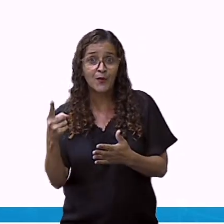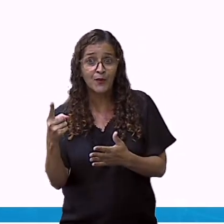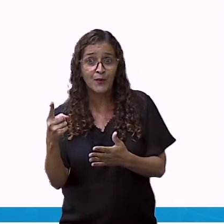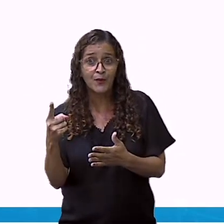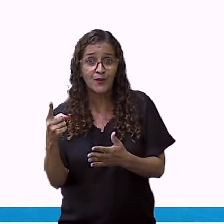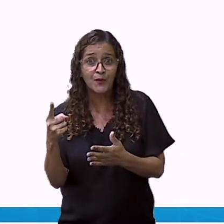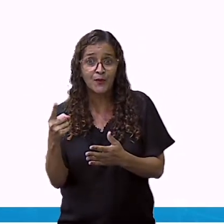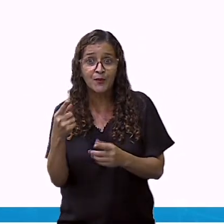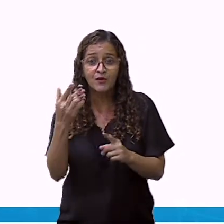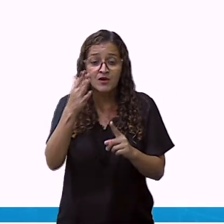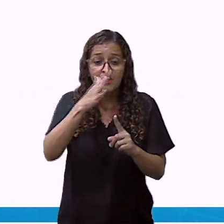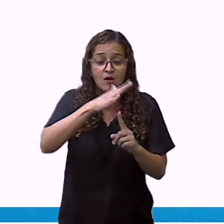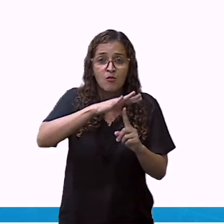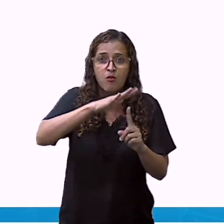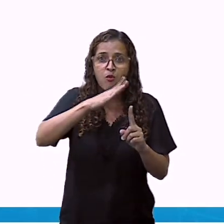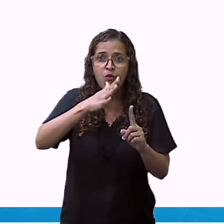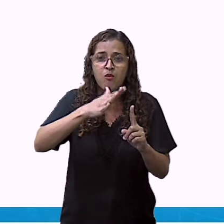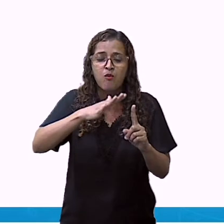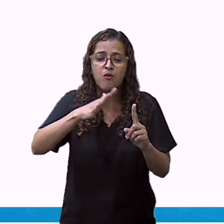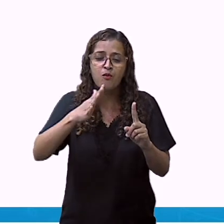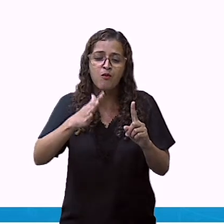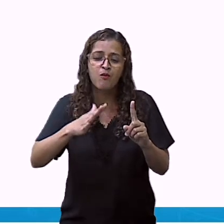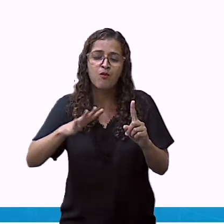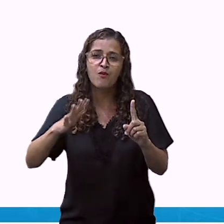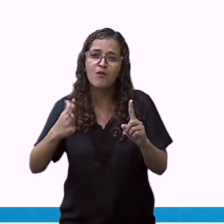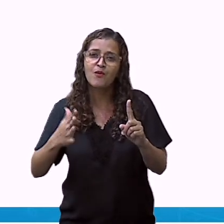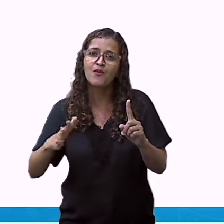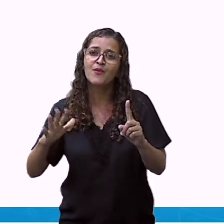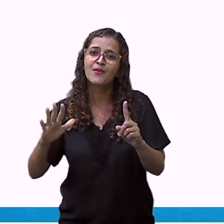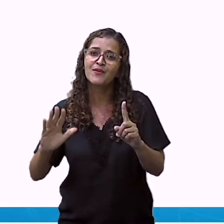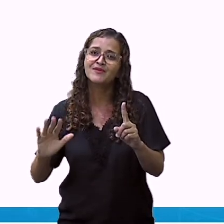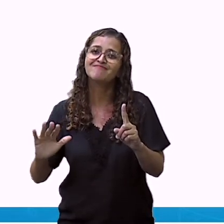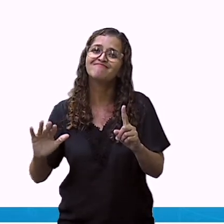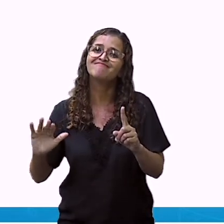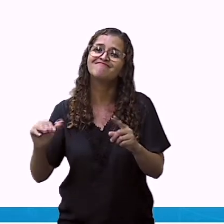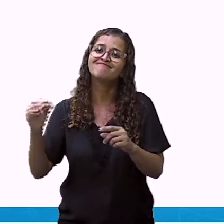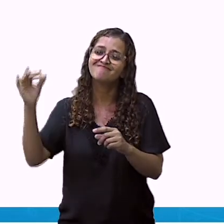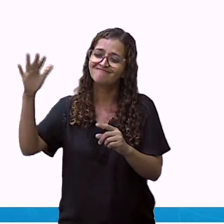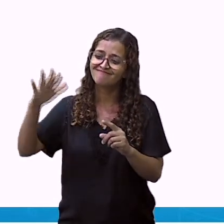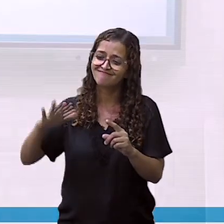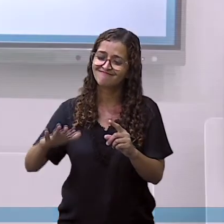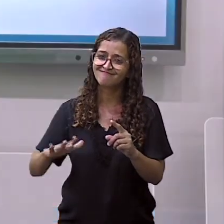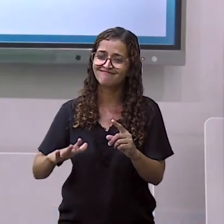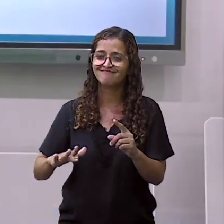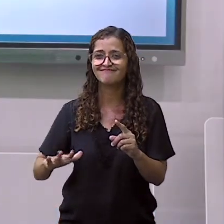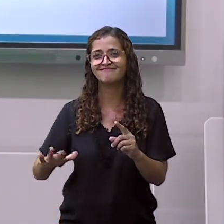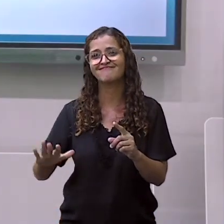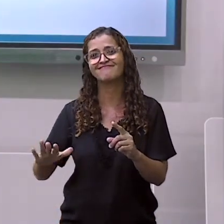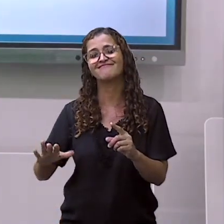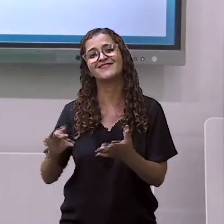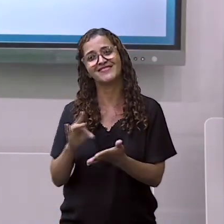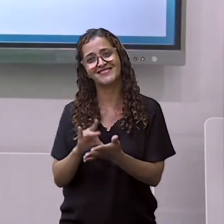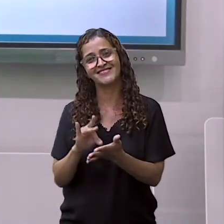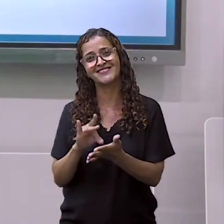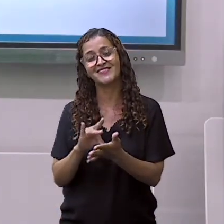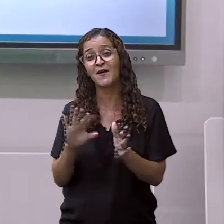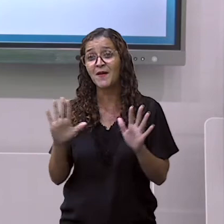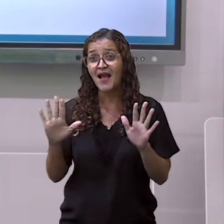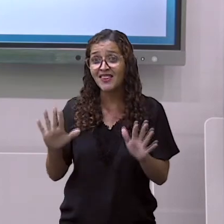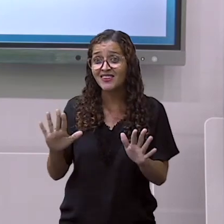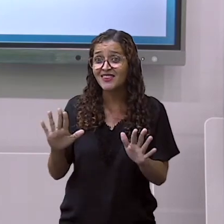está acontecendo no outono, gente? As folhas estão começando a caí. Mas,